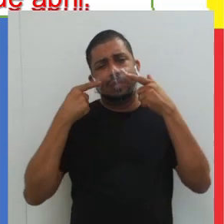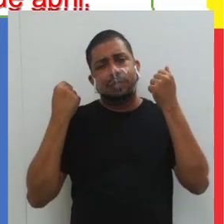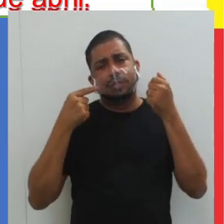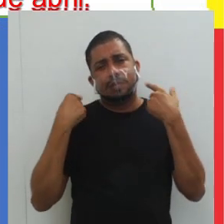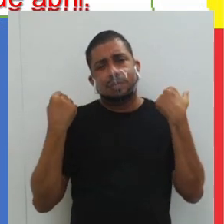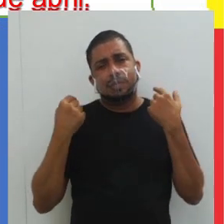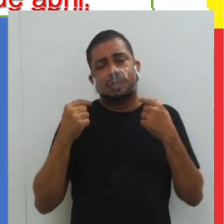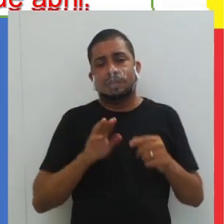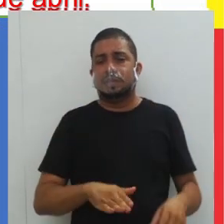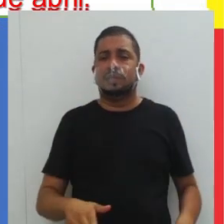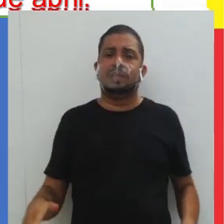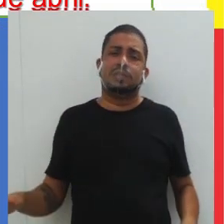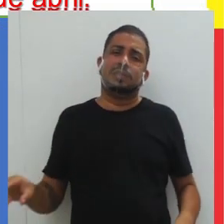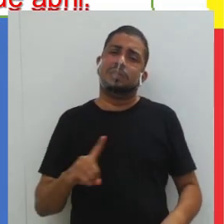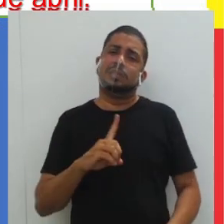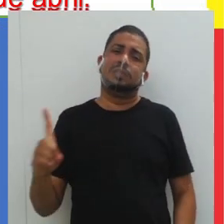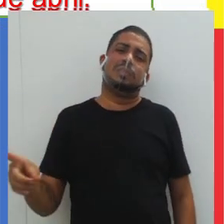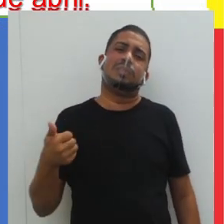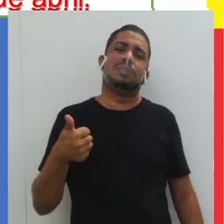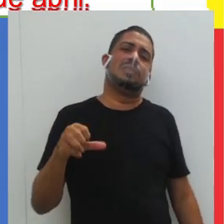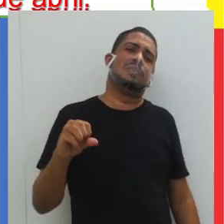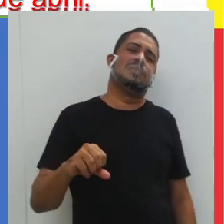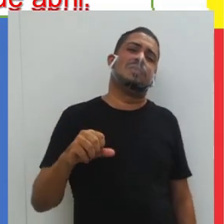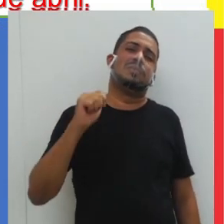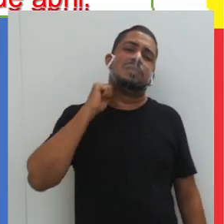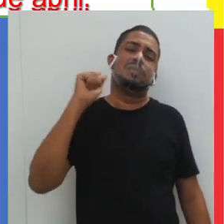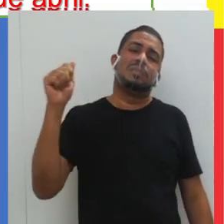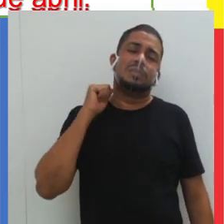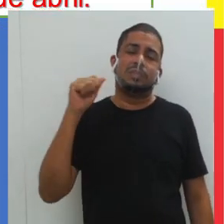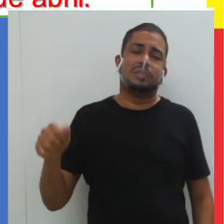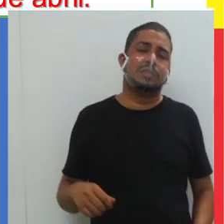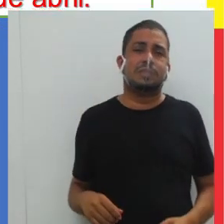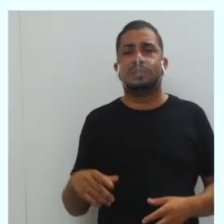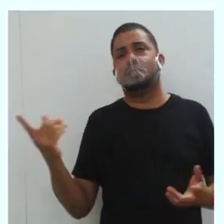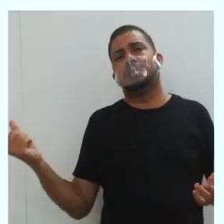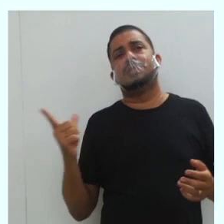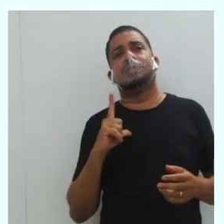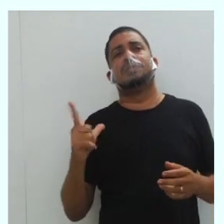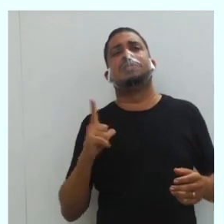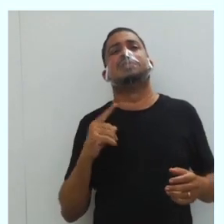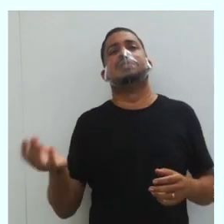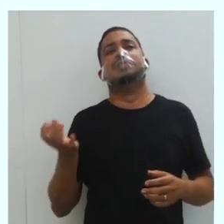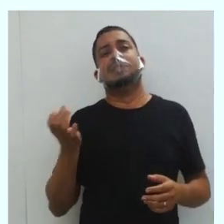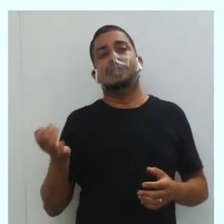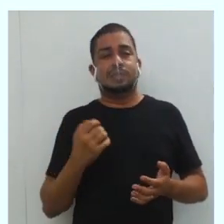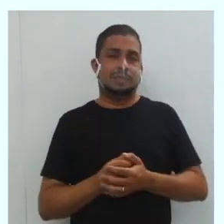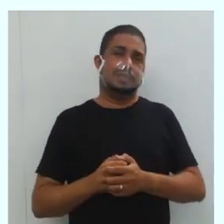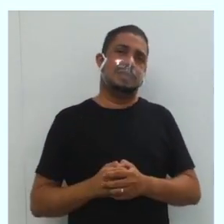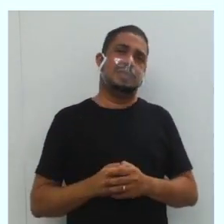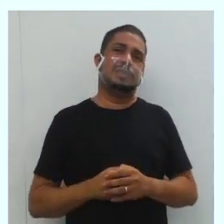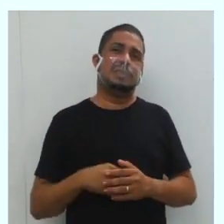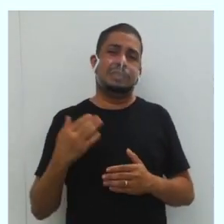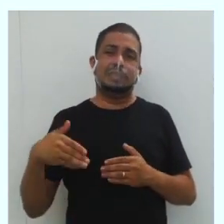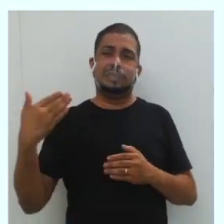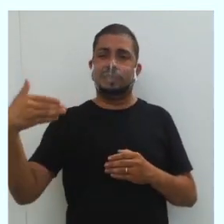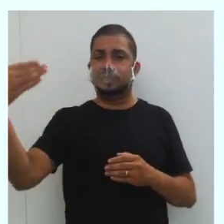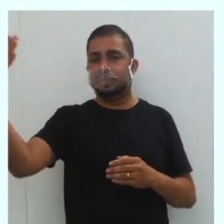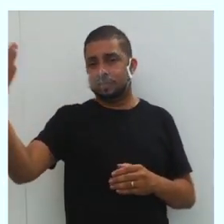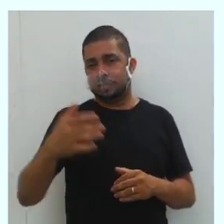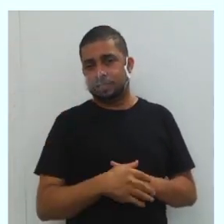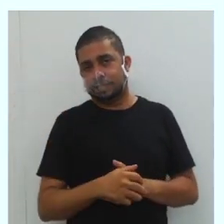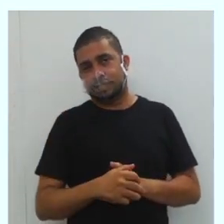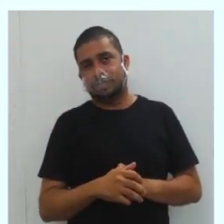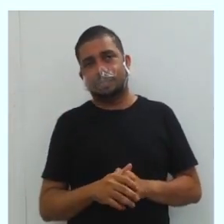rosto das crianças ou no dia 19 de abril. Então, aqui vamos querer ir muito mais além